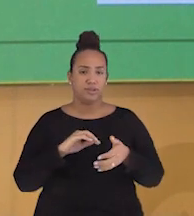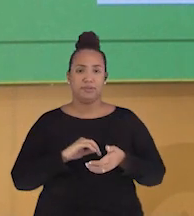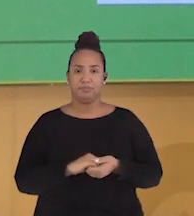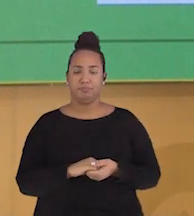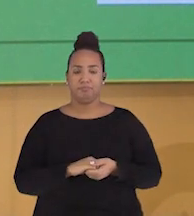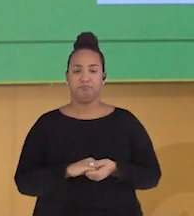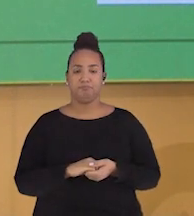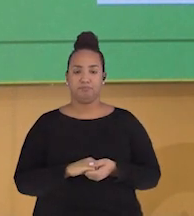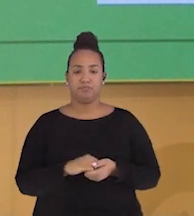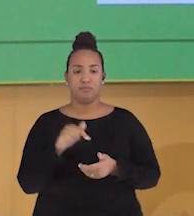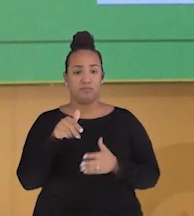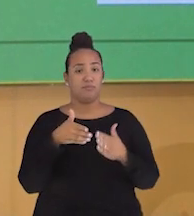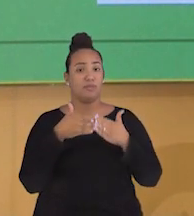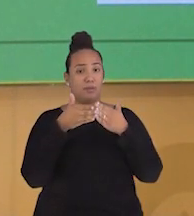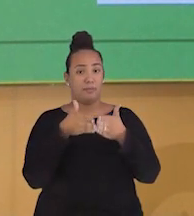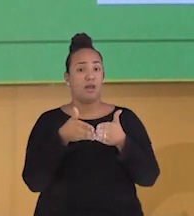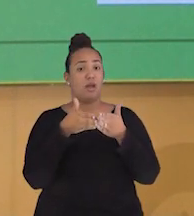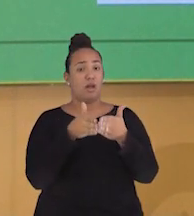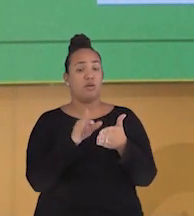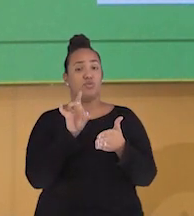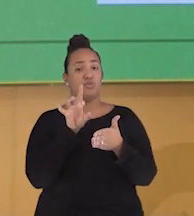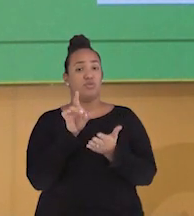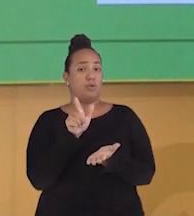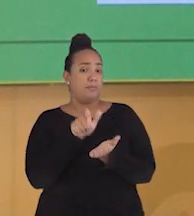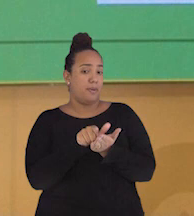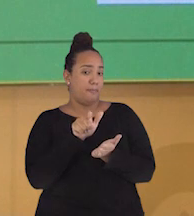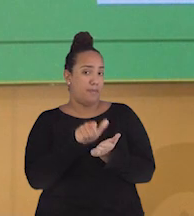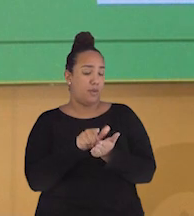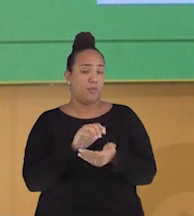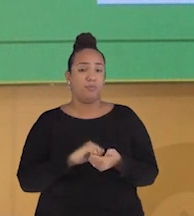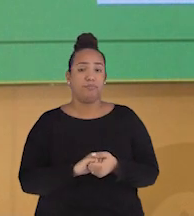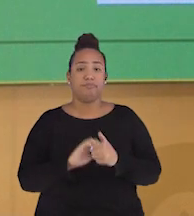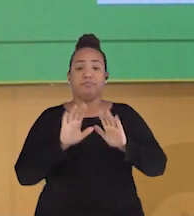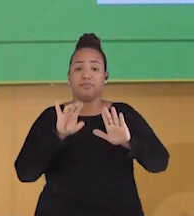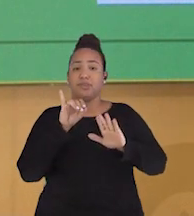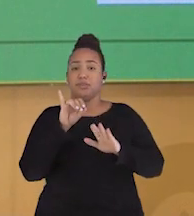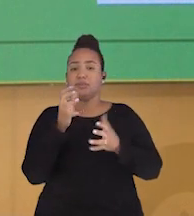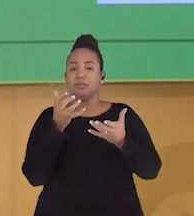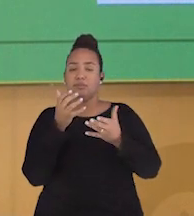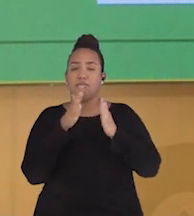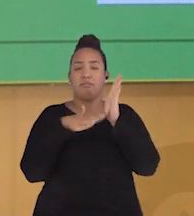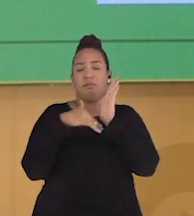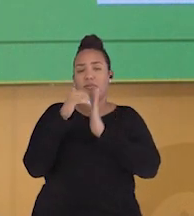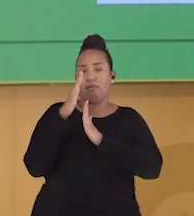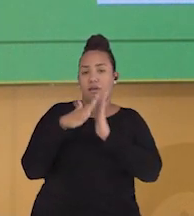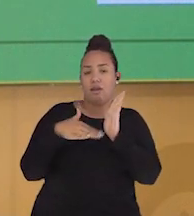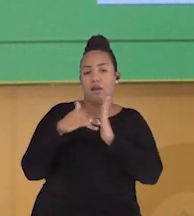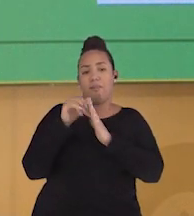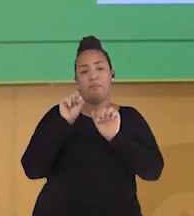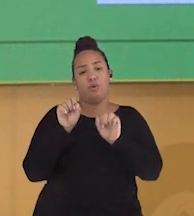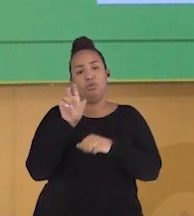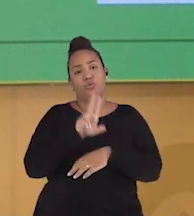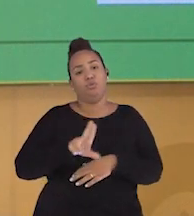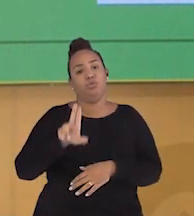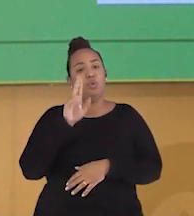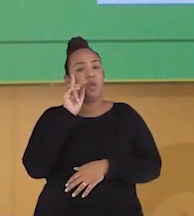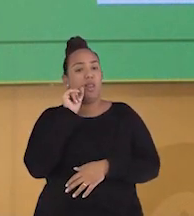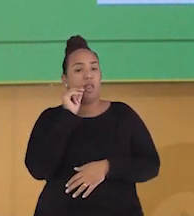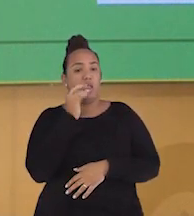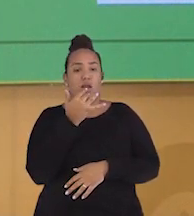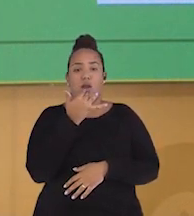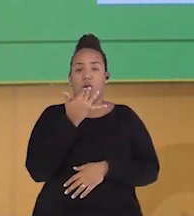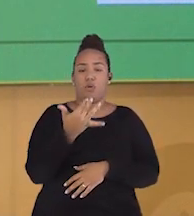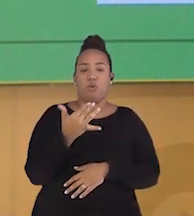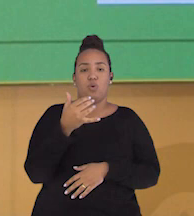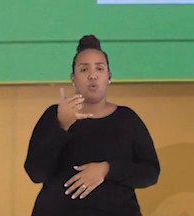Na verdade, para o barquinho, é só uma folha de papel. Mas se você quiser decorar o barquinho, você pode usar lápis de cor,